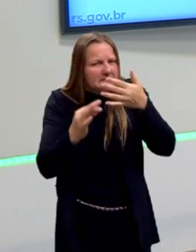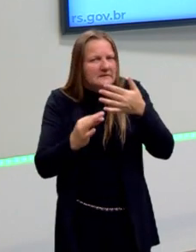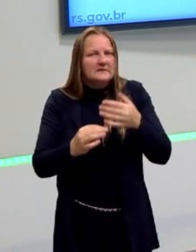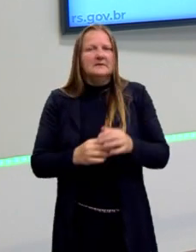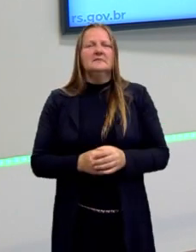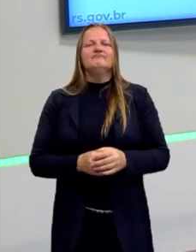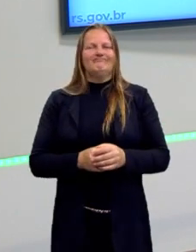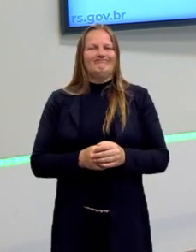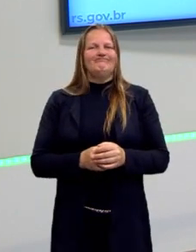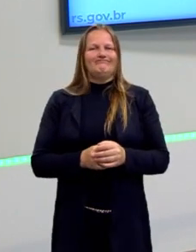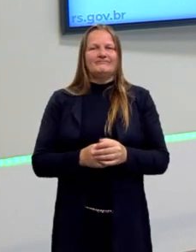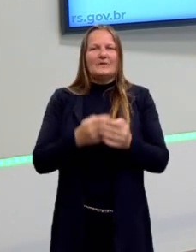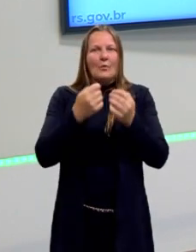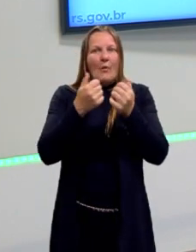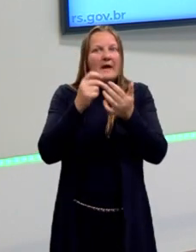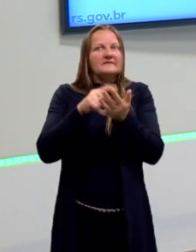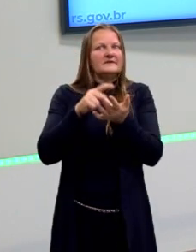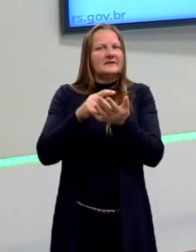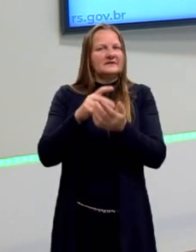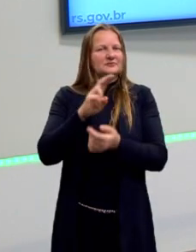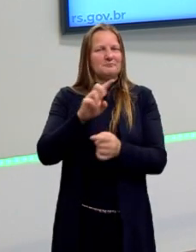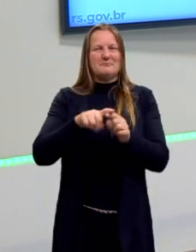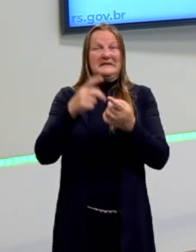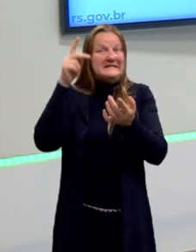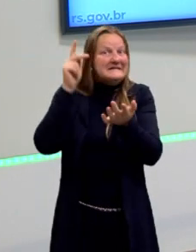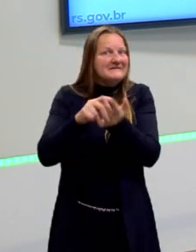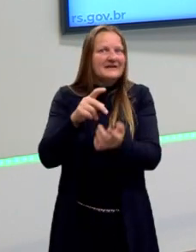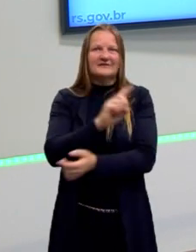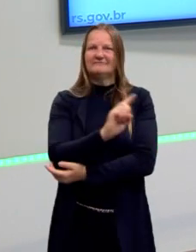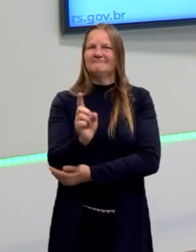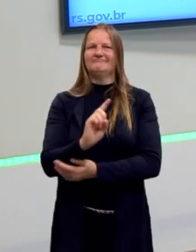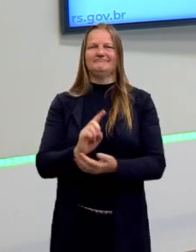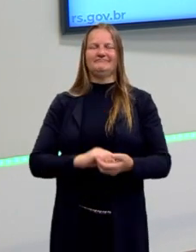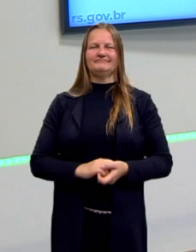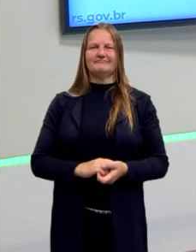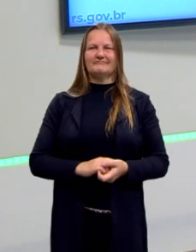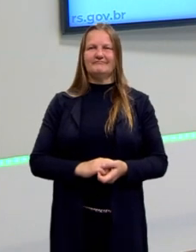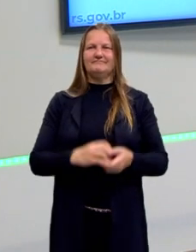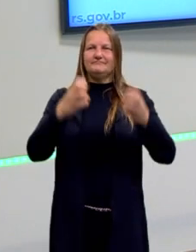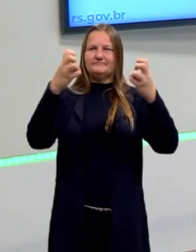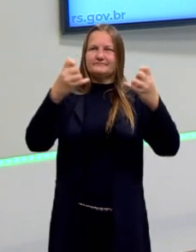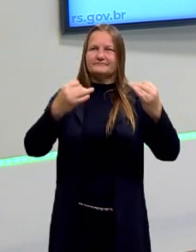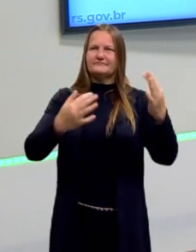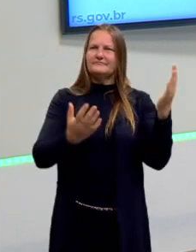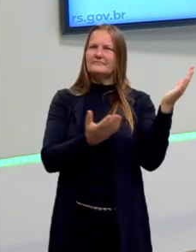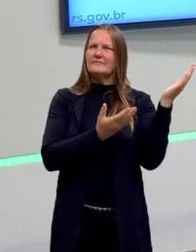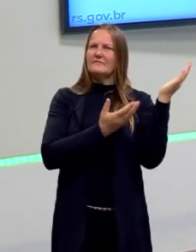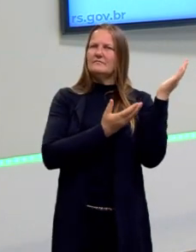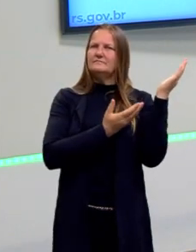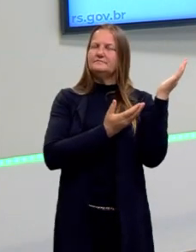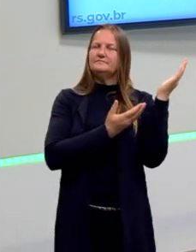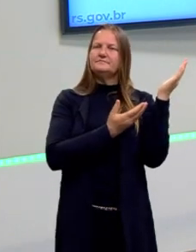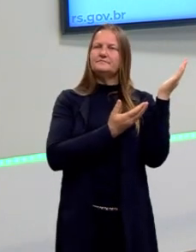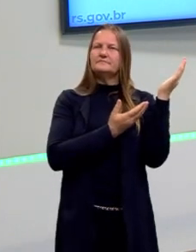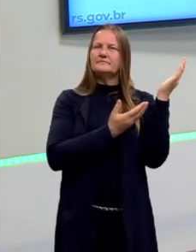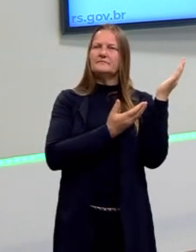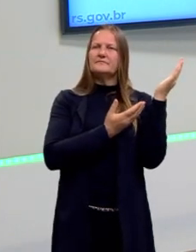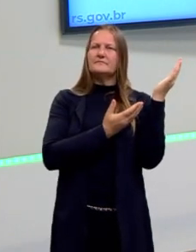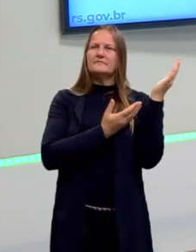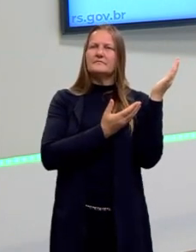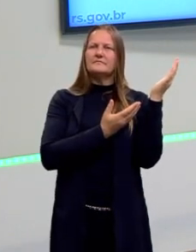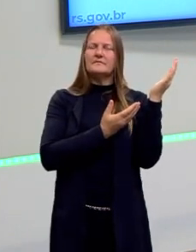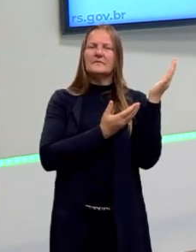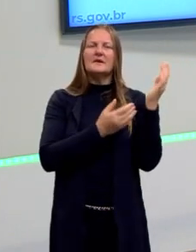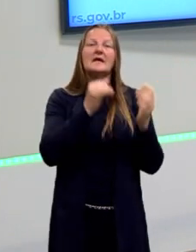argumentos são quase que verdadeiros. Olha, por exemplo, esse argumento aqui, liberação das armas